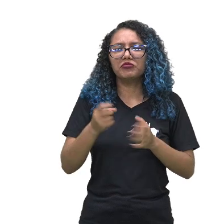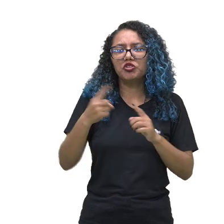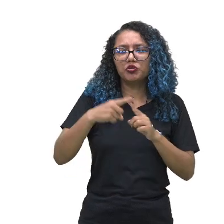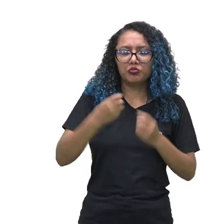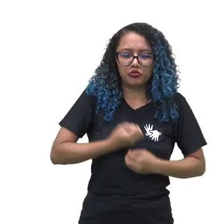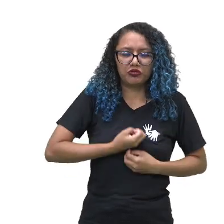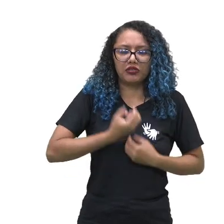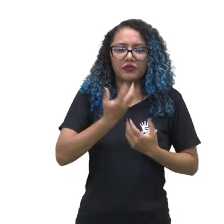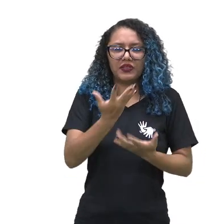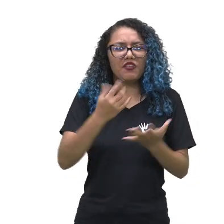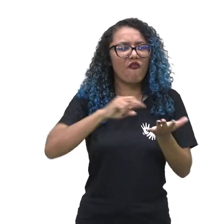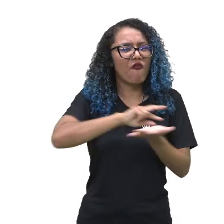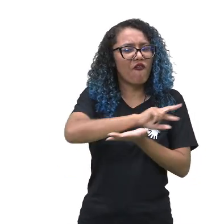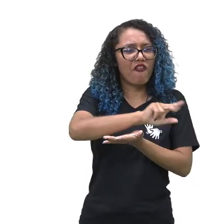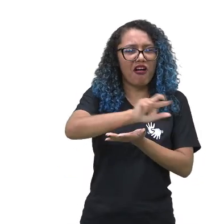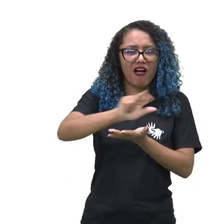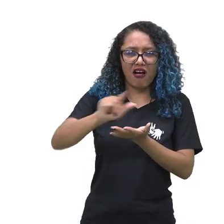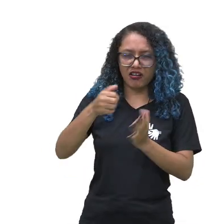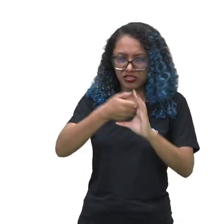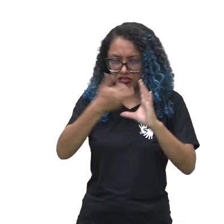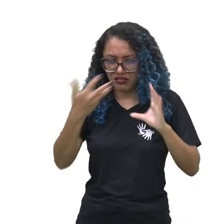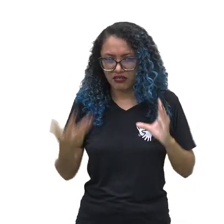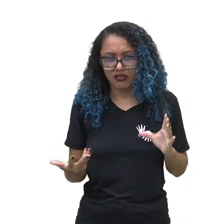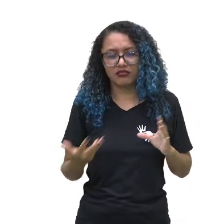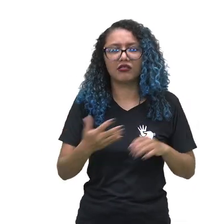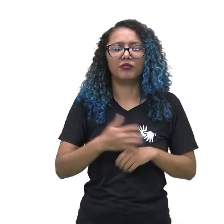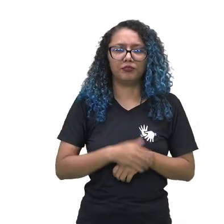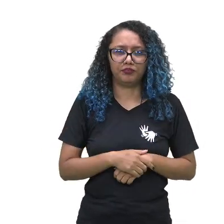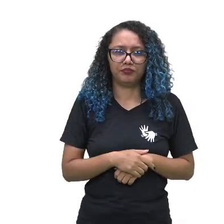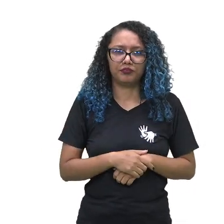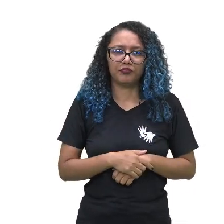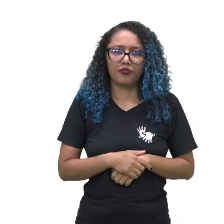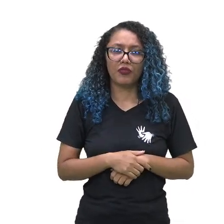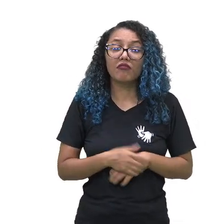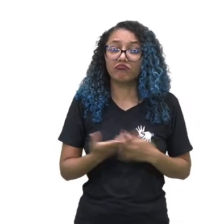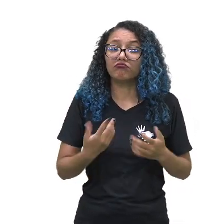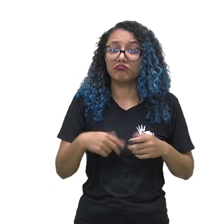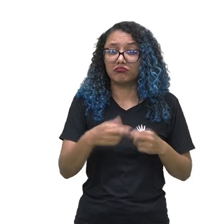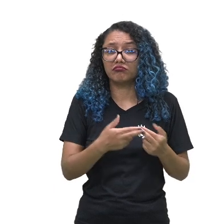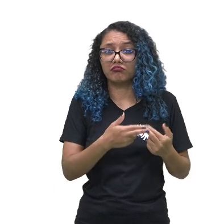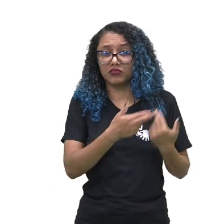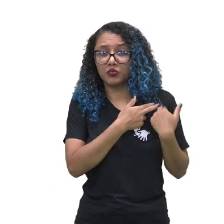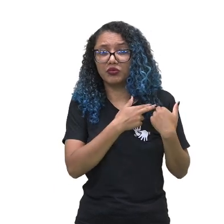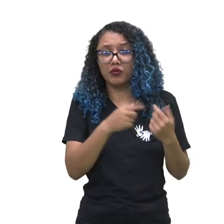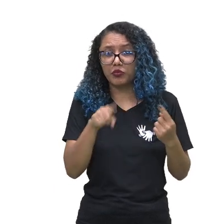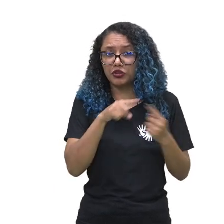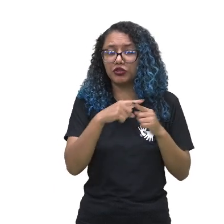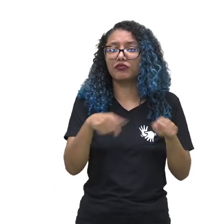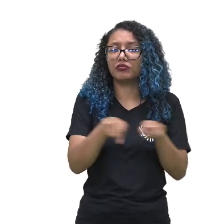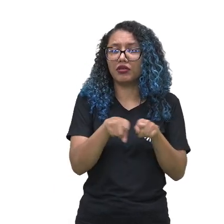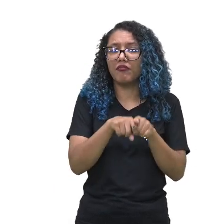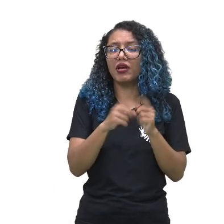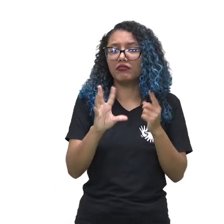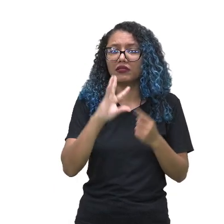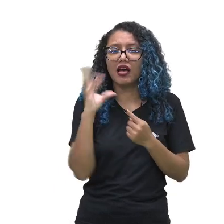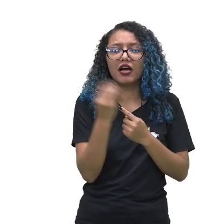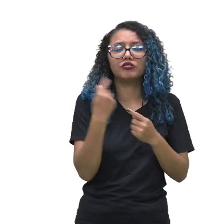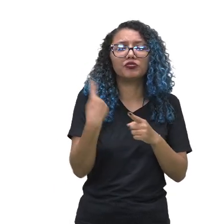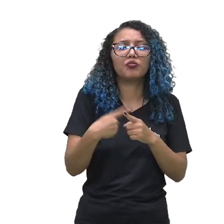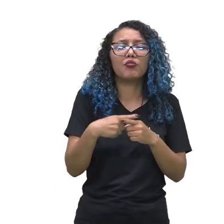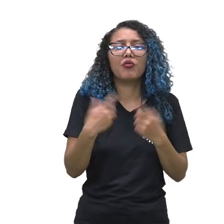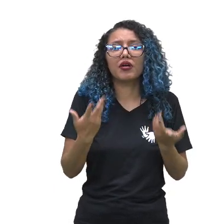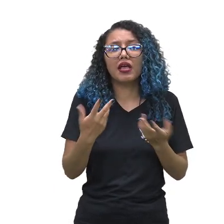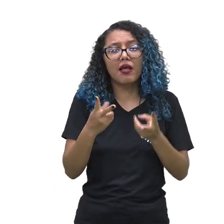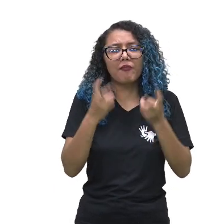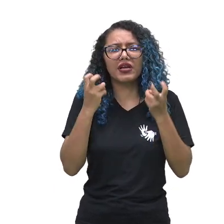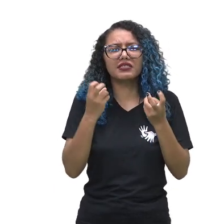expressões. Exatamente. A arte tem este papel e ela consegue fazer isso. Por quê? Porque